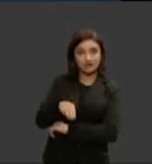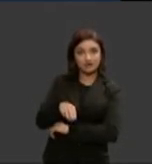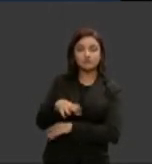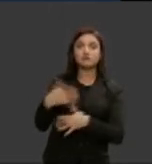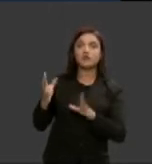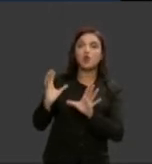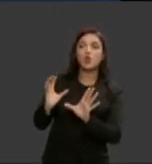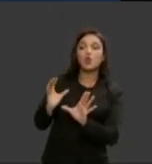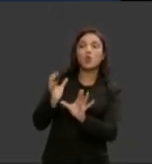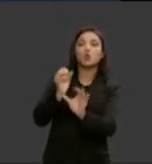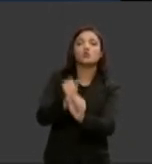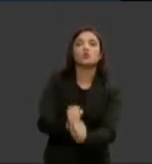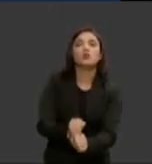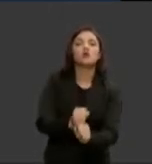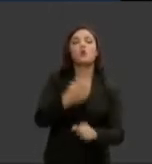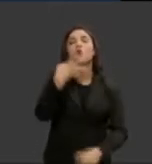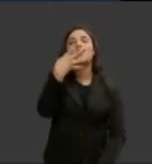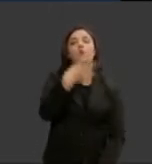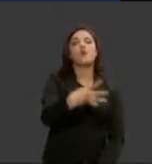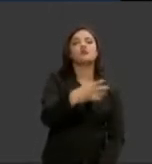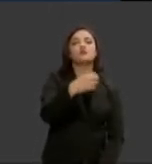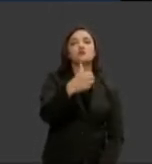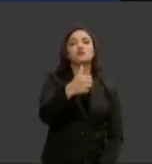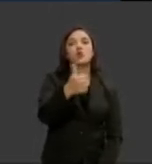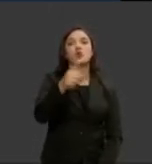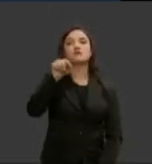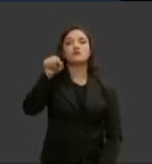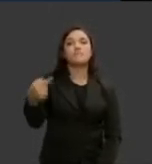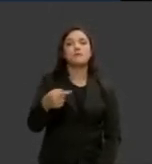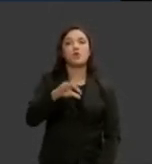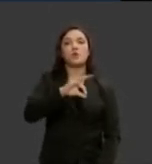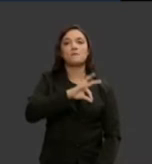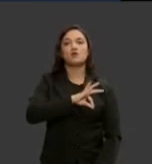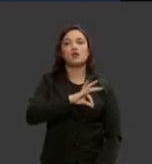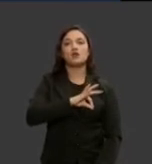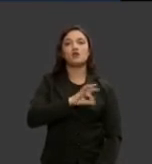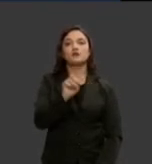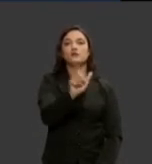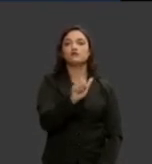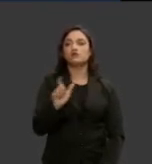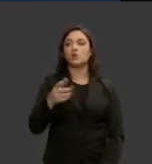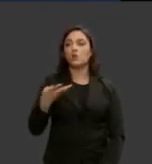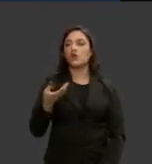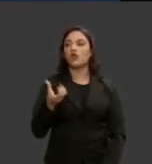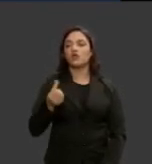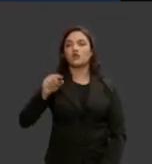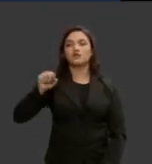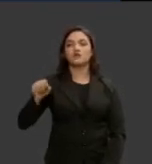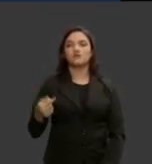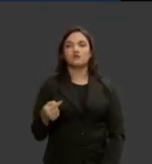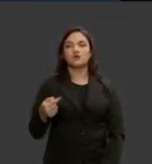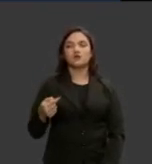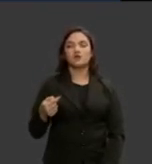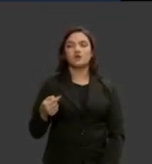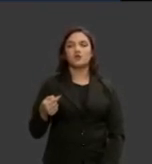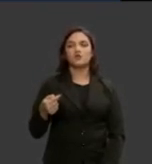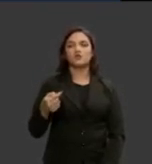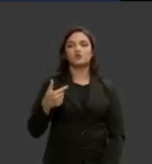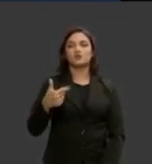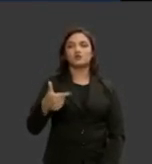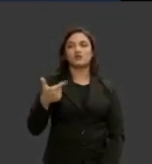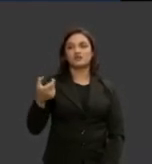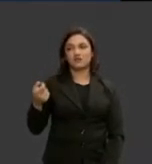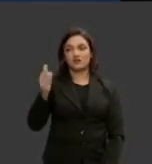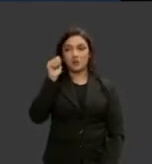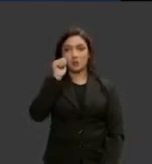total no Brasil de 411 mil policiais apenas 46 mil 220 são mulheres pode